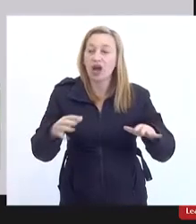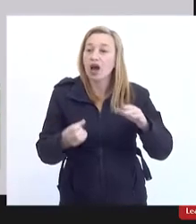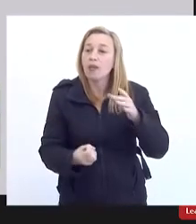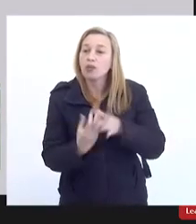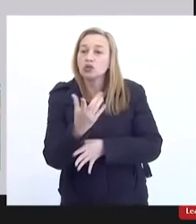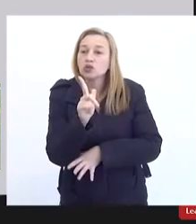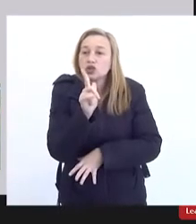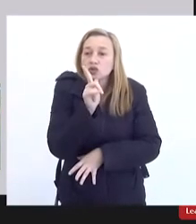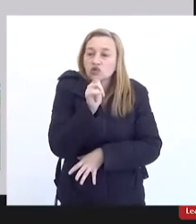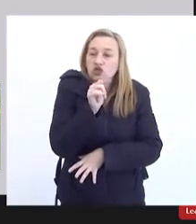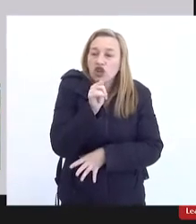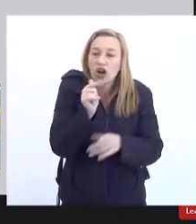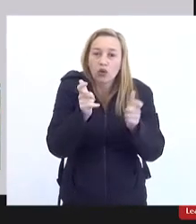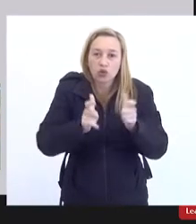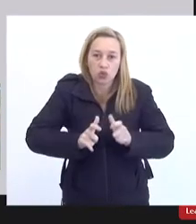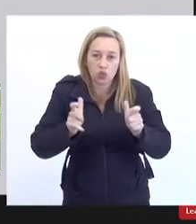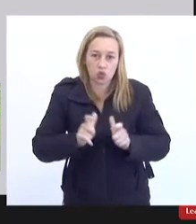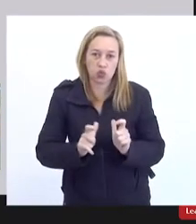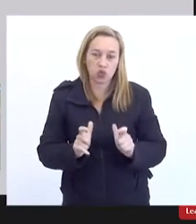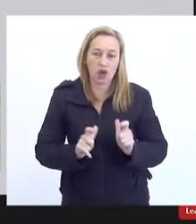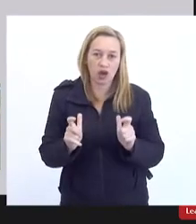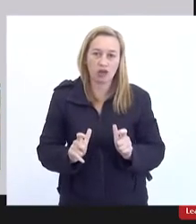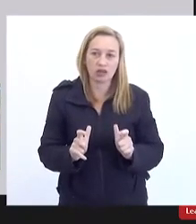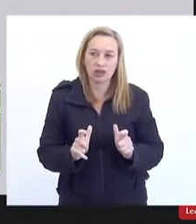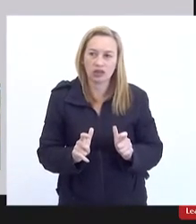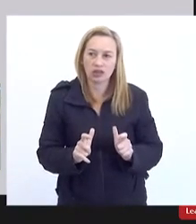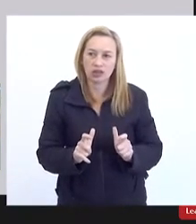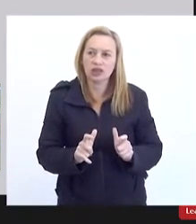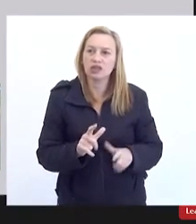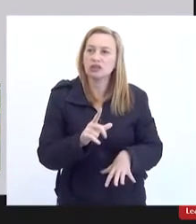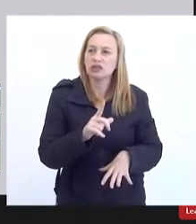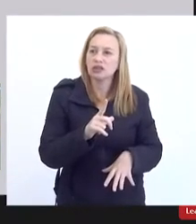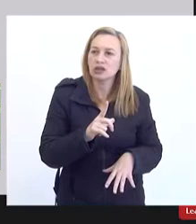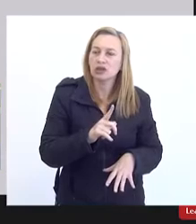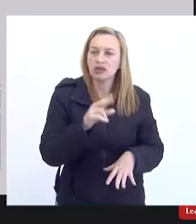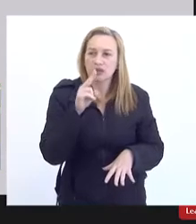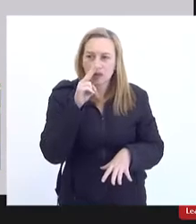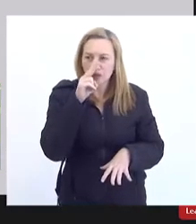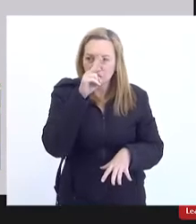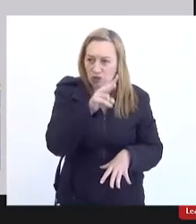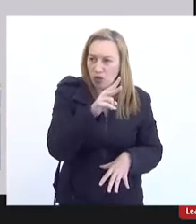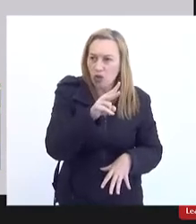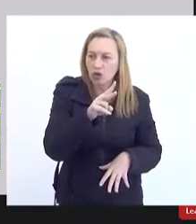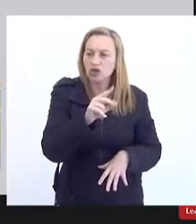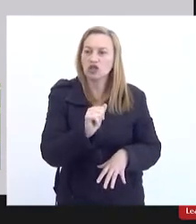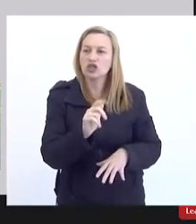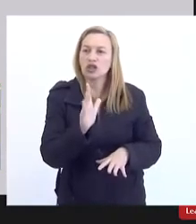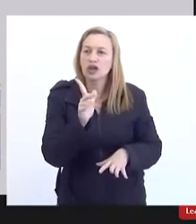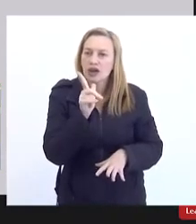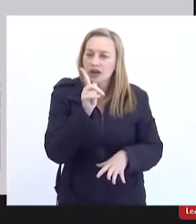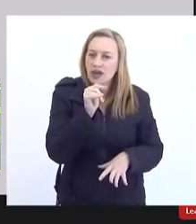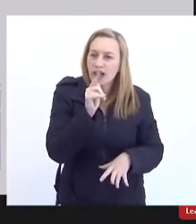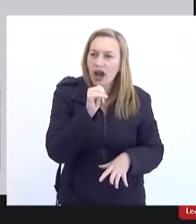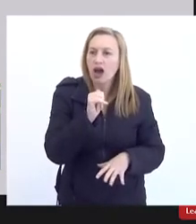de água, seja, instalar uma ETA mais potente, garantir que essa água seja